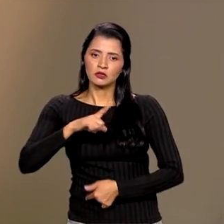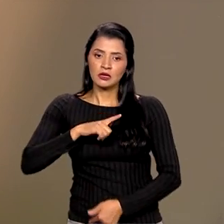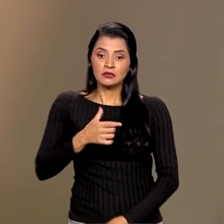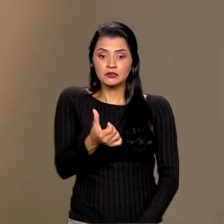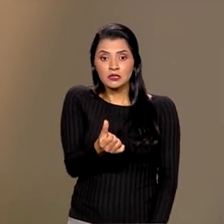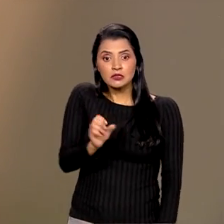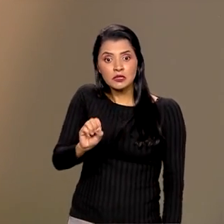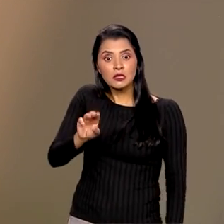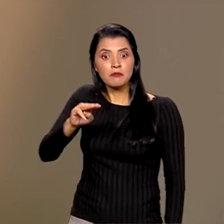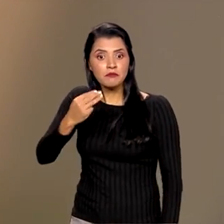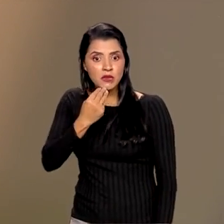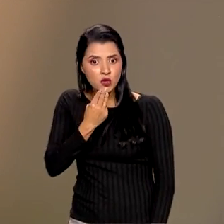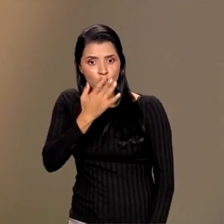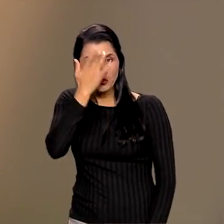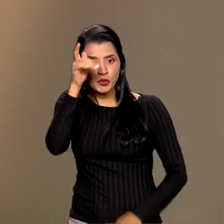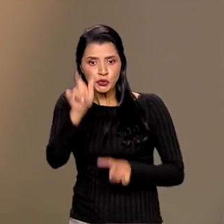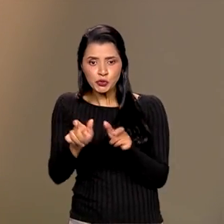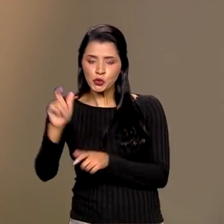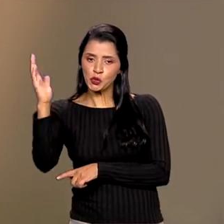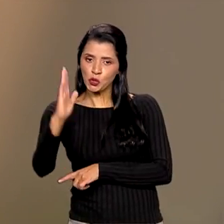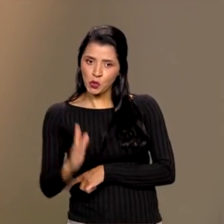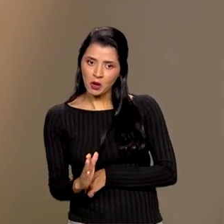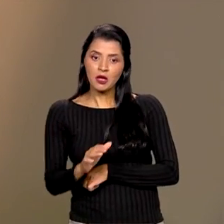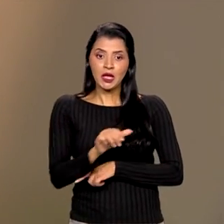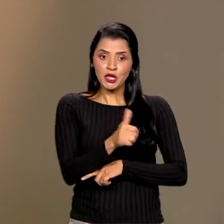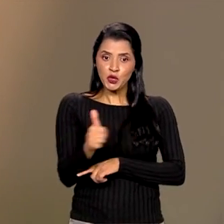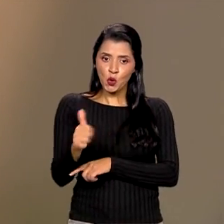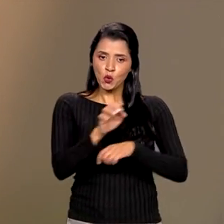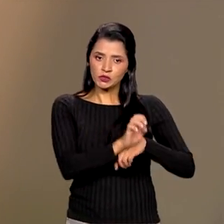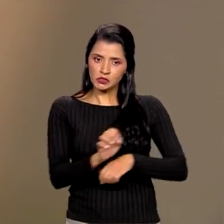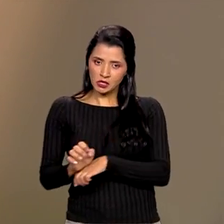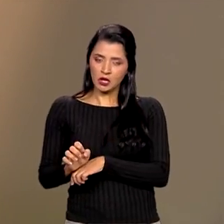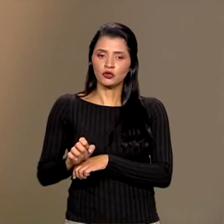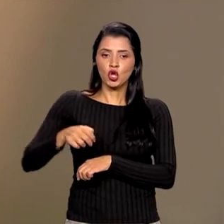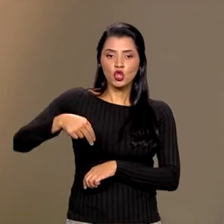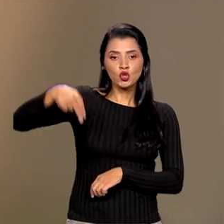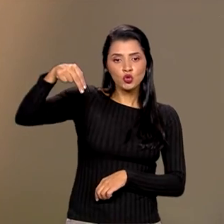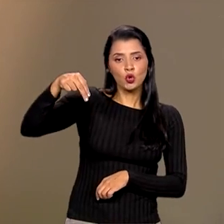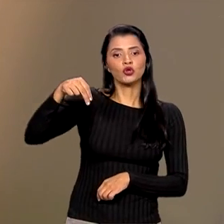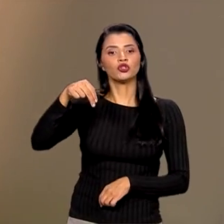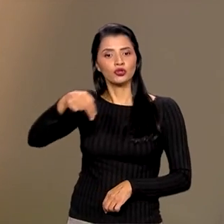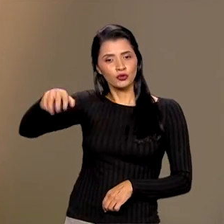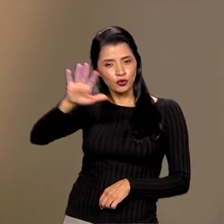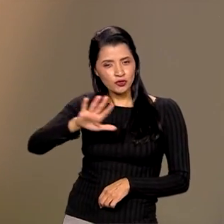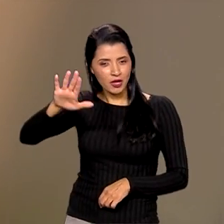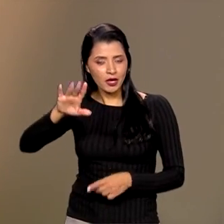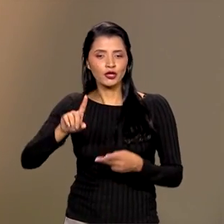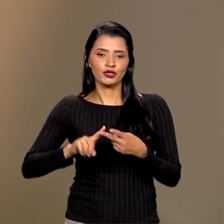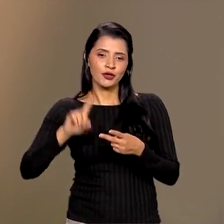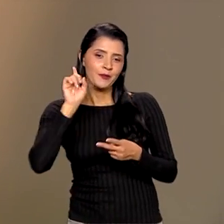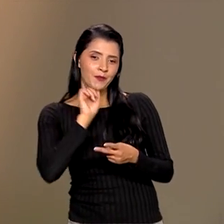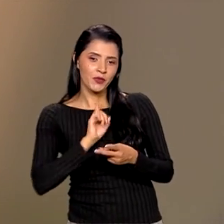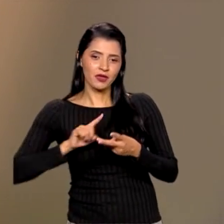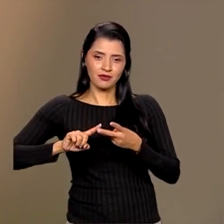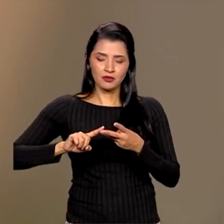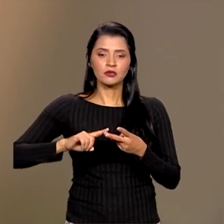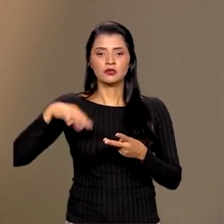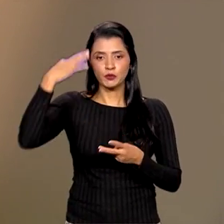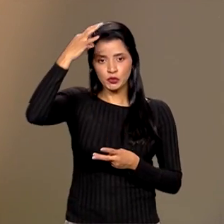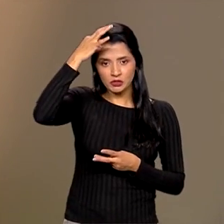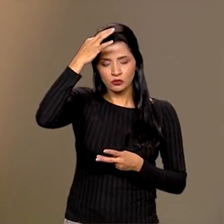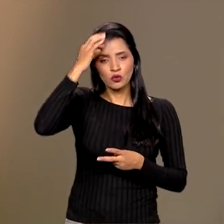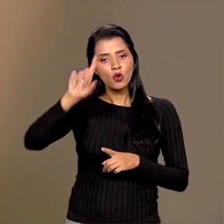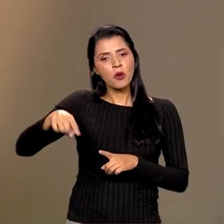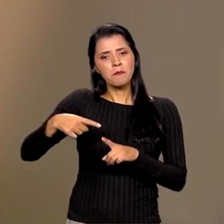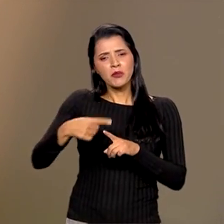estão em 11 estados, os nove do Nordeste, mais o Norte de Minas e o Norte do Espírito Santo, mais de 2 mil municípios. E